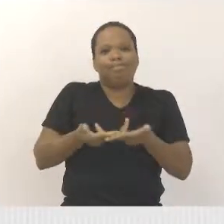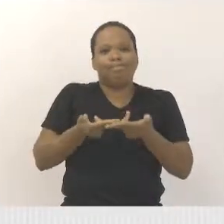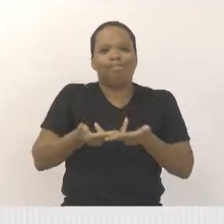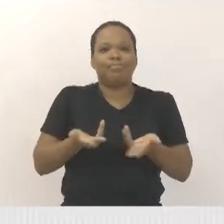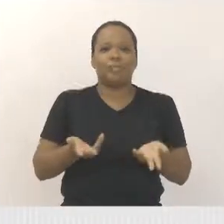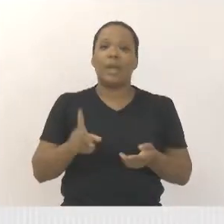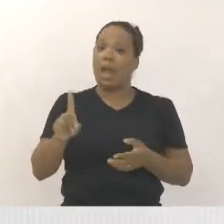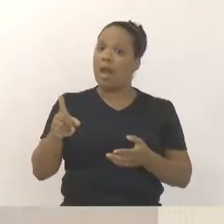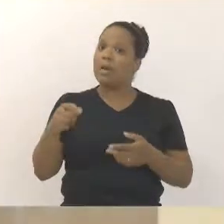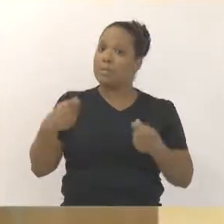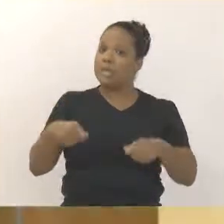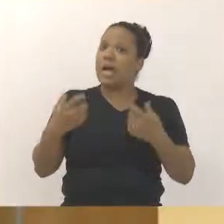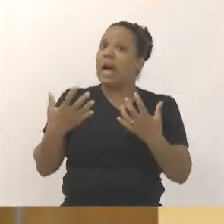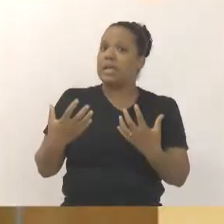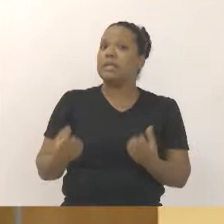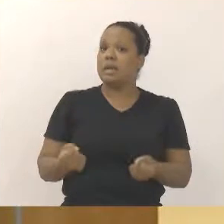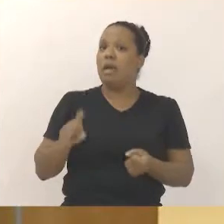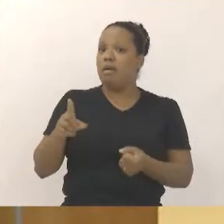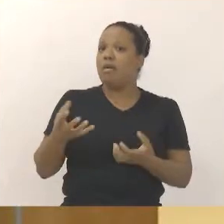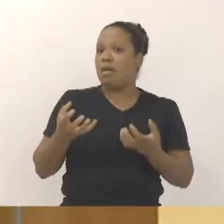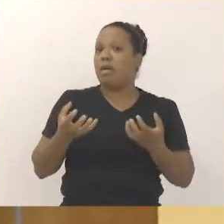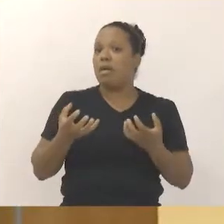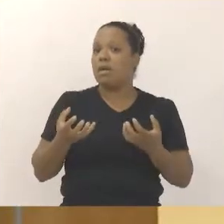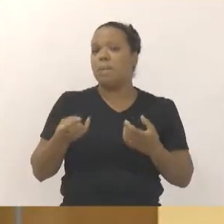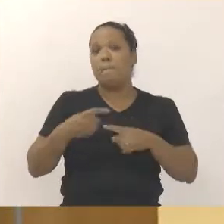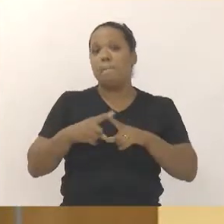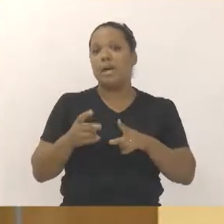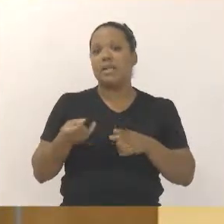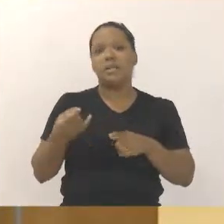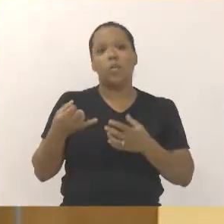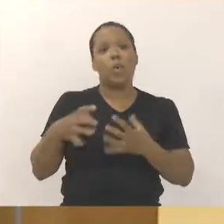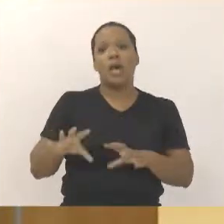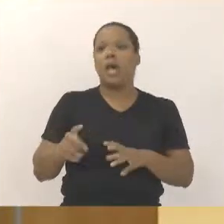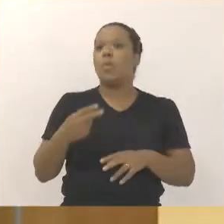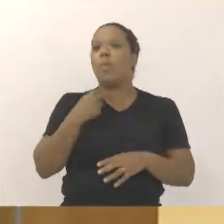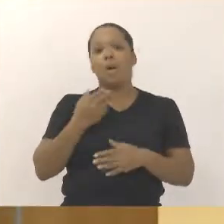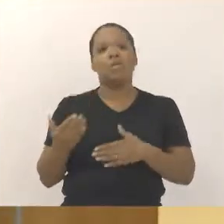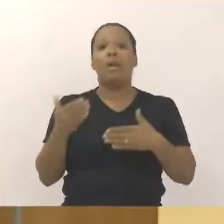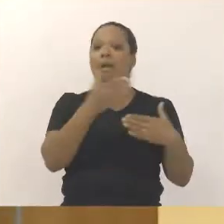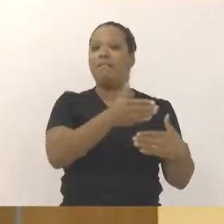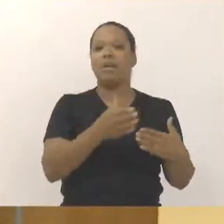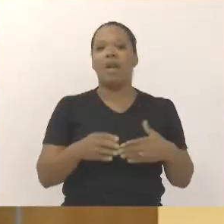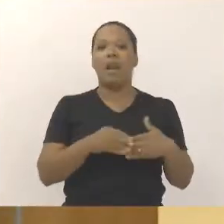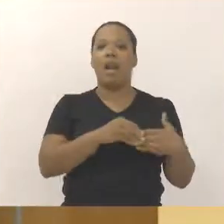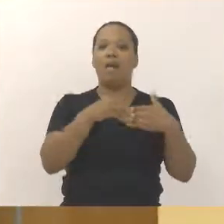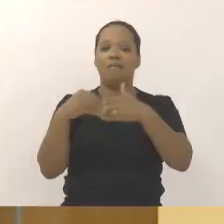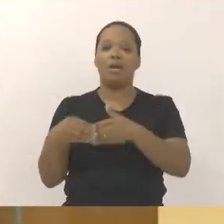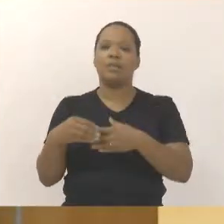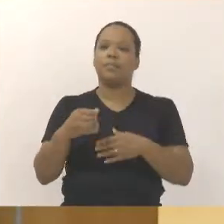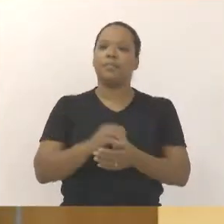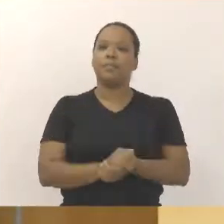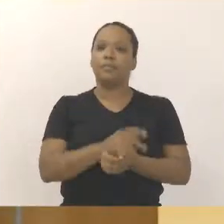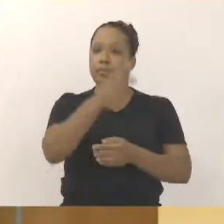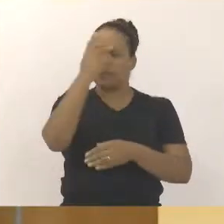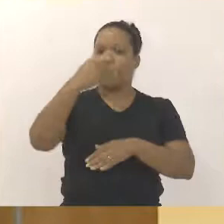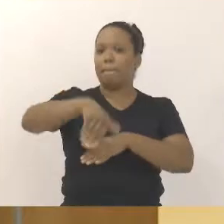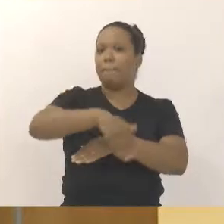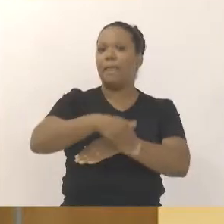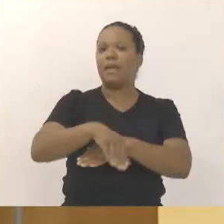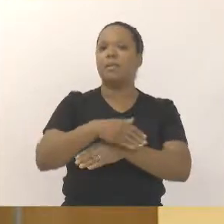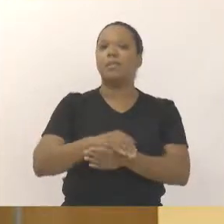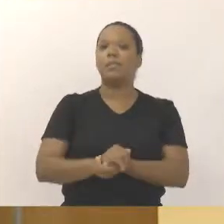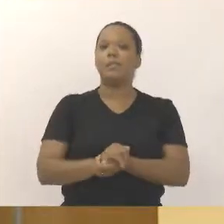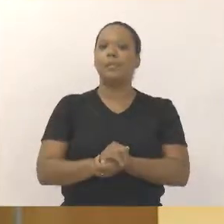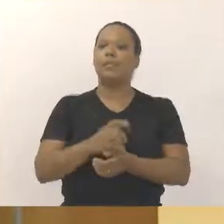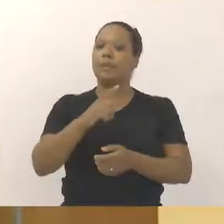têm que aceitarem, elas têm que quererem. Se elas não querem, não tem como levar. Então, o acontece? Tem muitas pessoas na rua, e o município